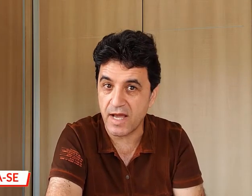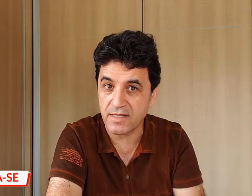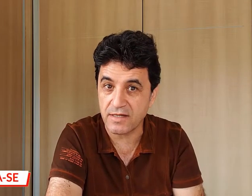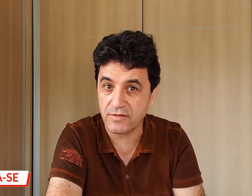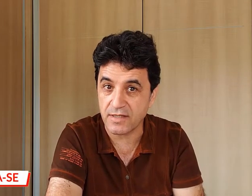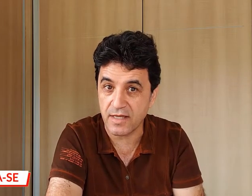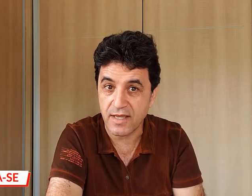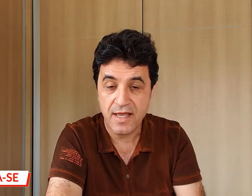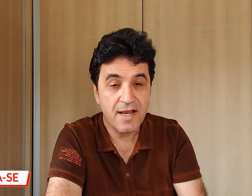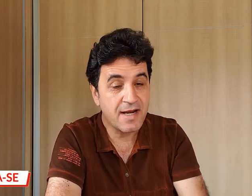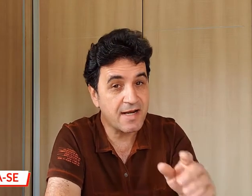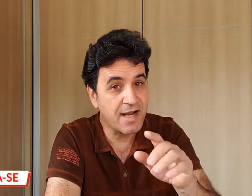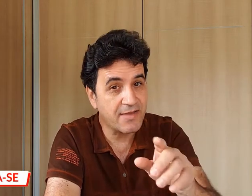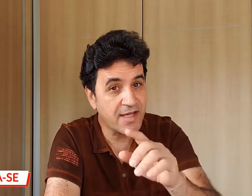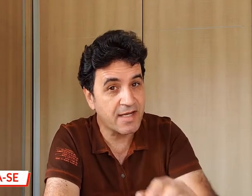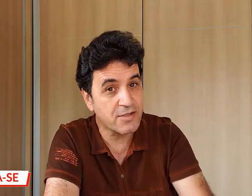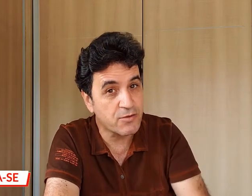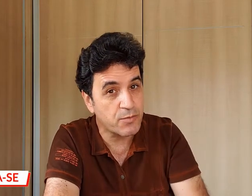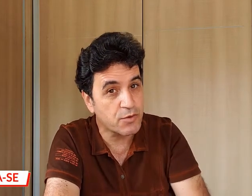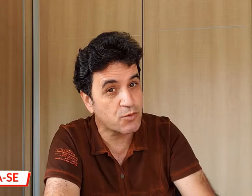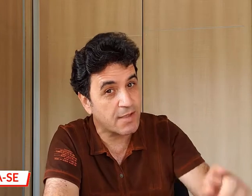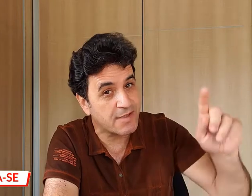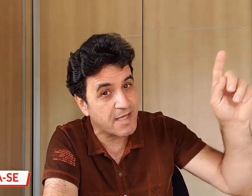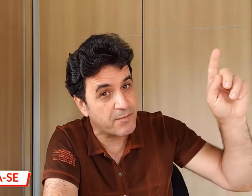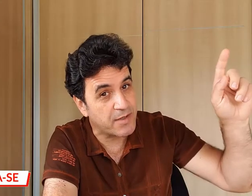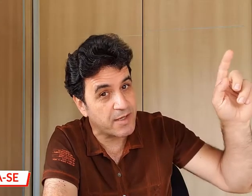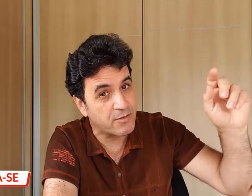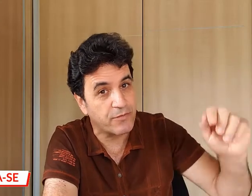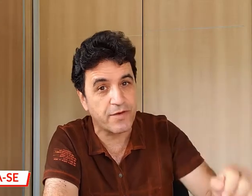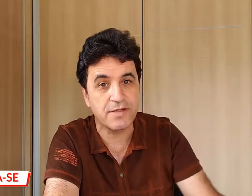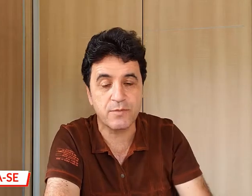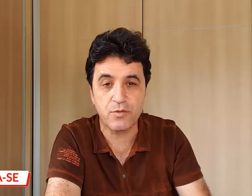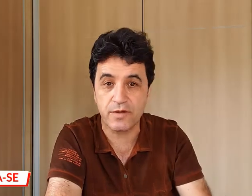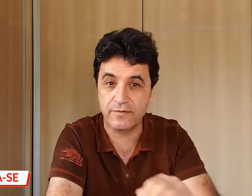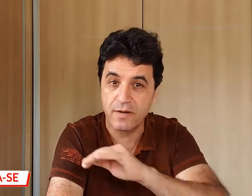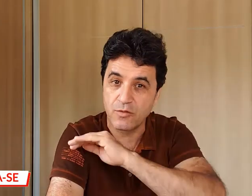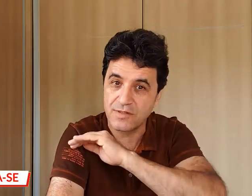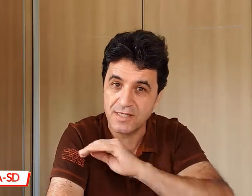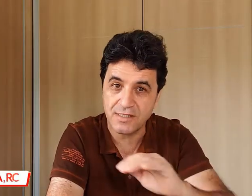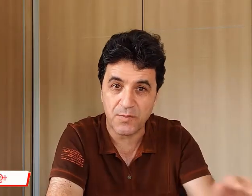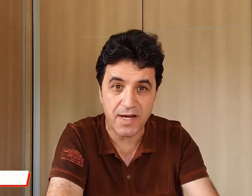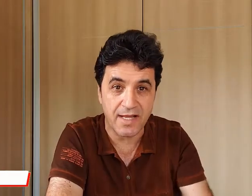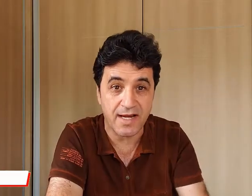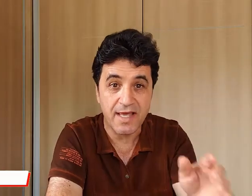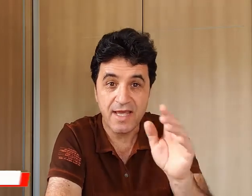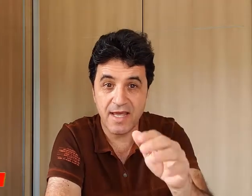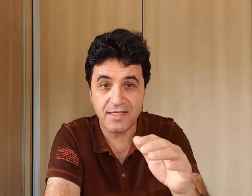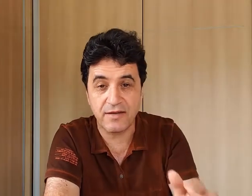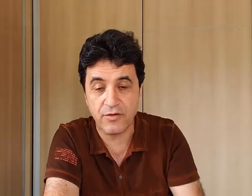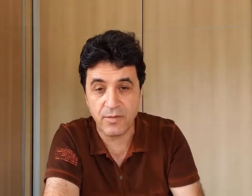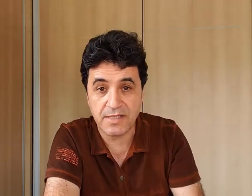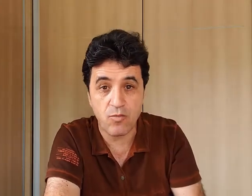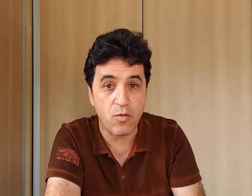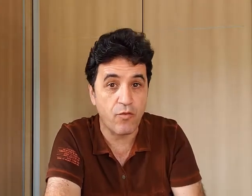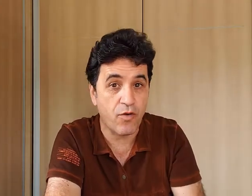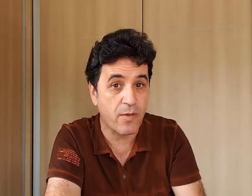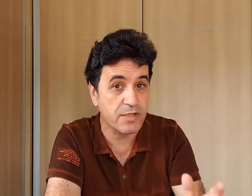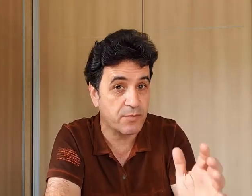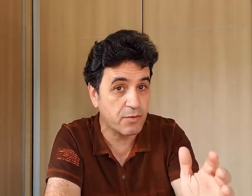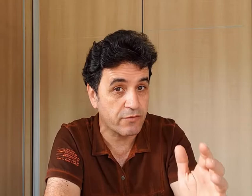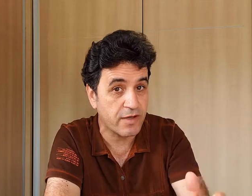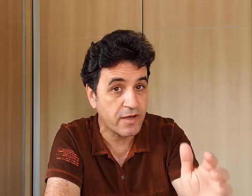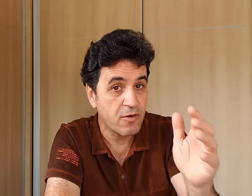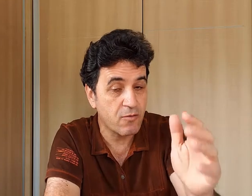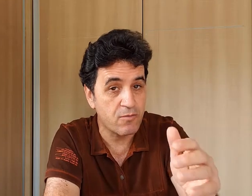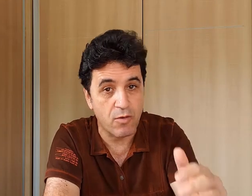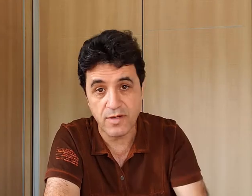e familiares que você tem lá naqueles grupos do WhatsApp e do Facebook. Vamos espalhar esta informação como forma